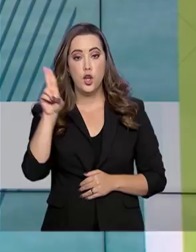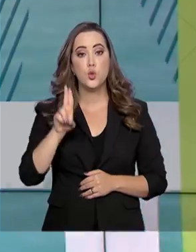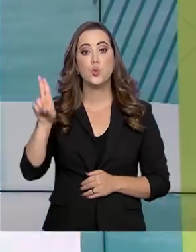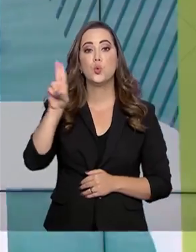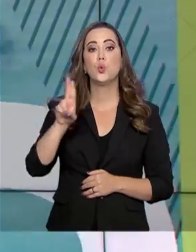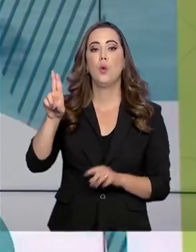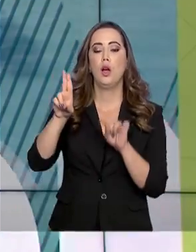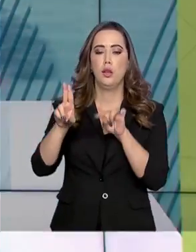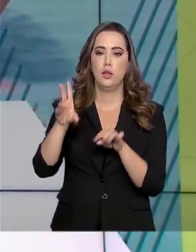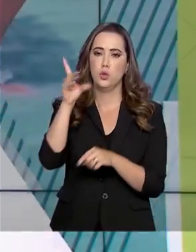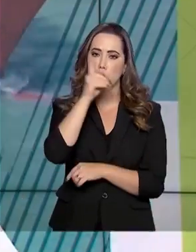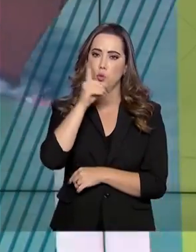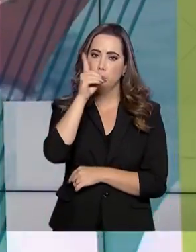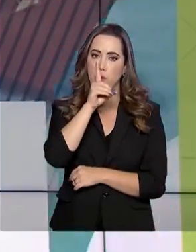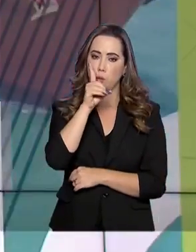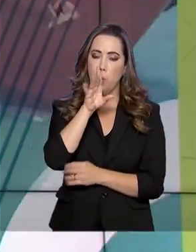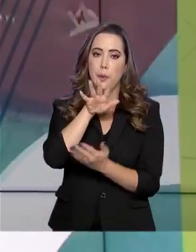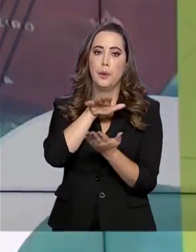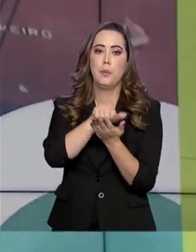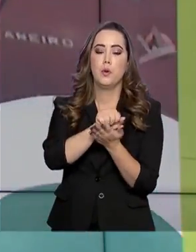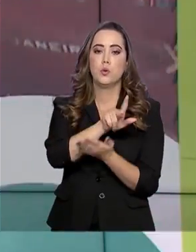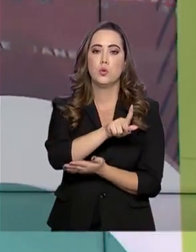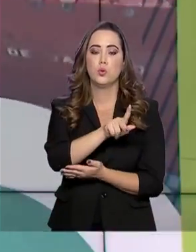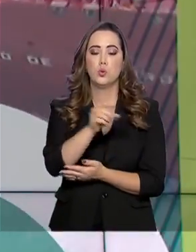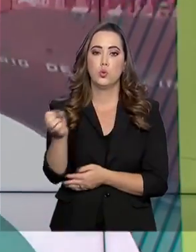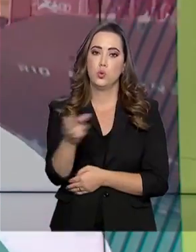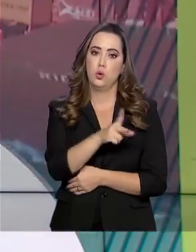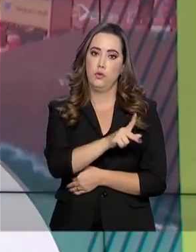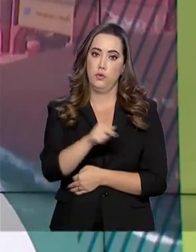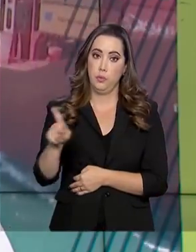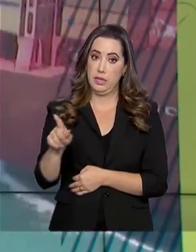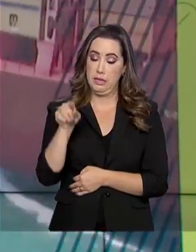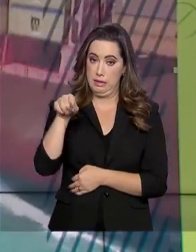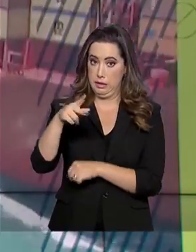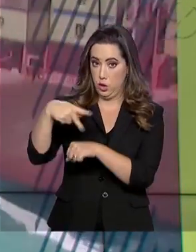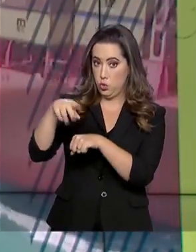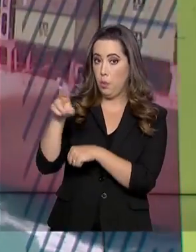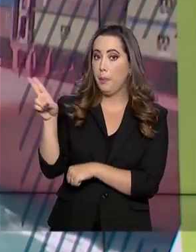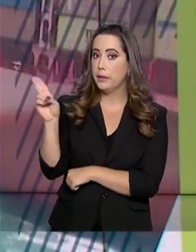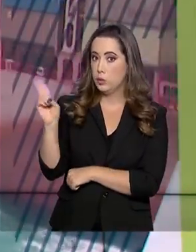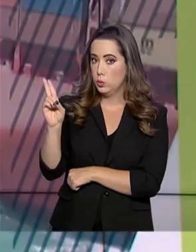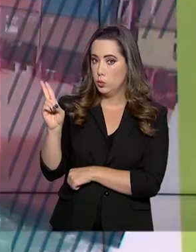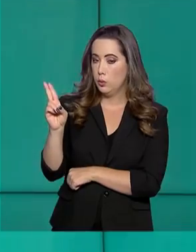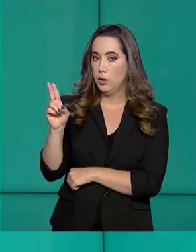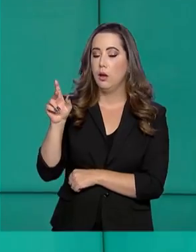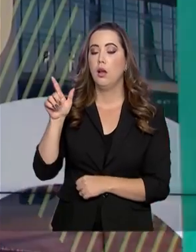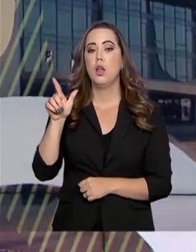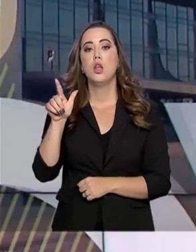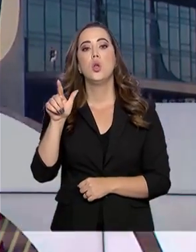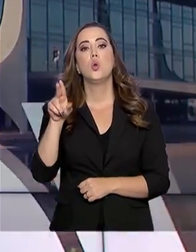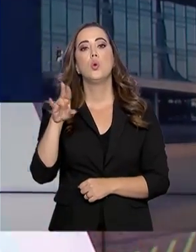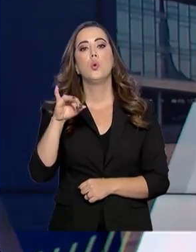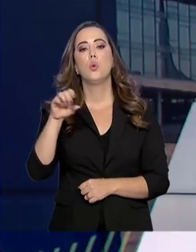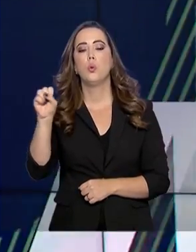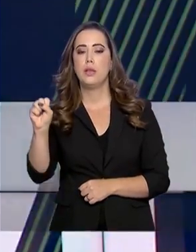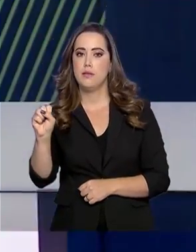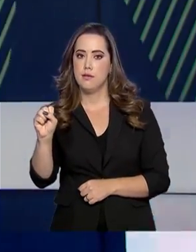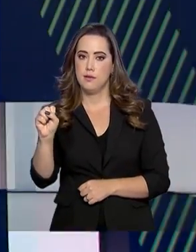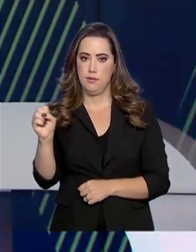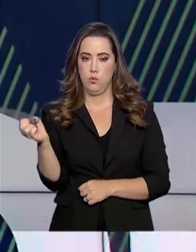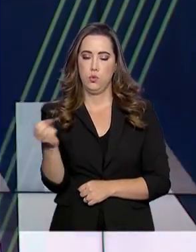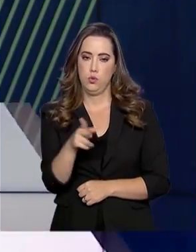domingo para a posse do novo presidente do país, Luiz Lacali Pou. O Itamaraty destacou hoje alguns dos